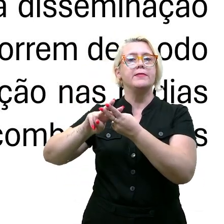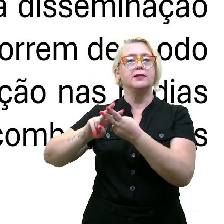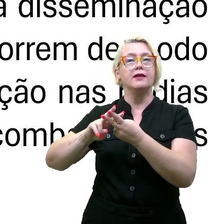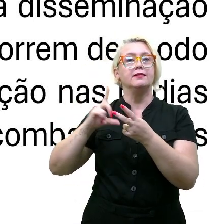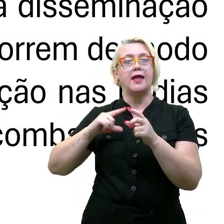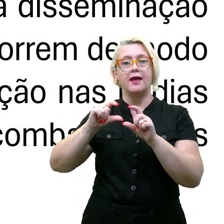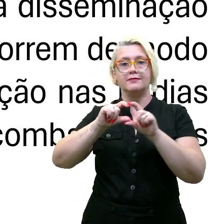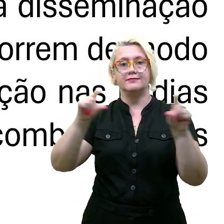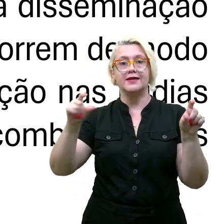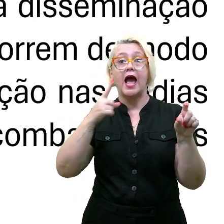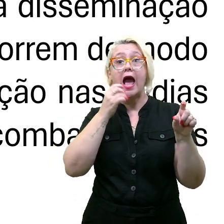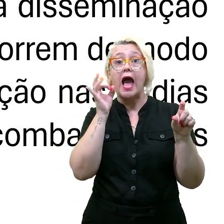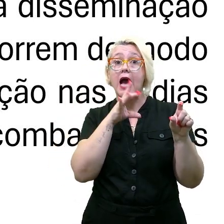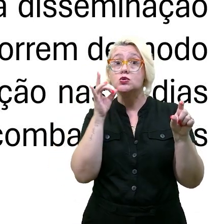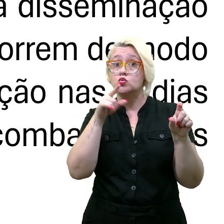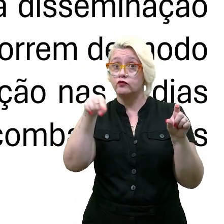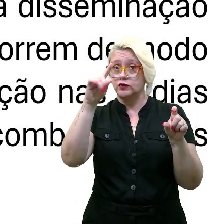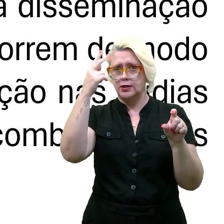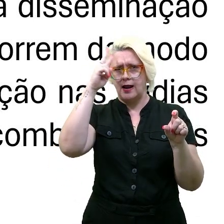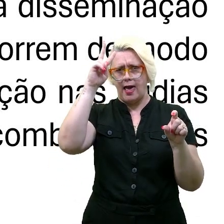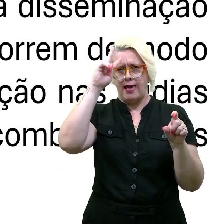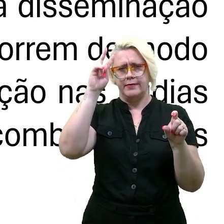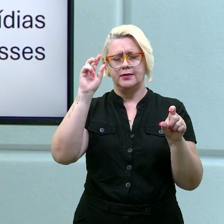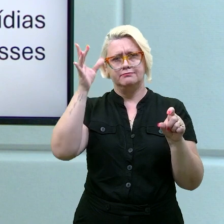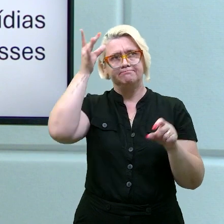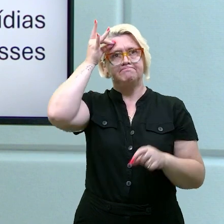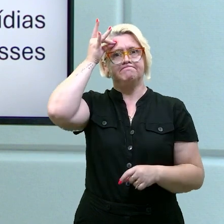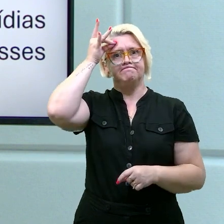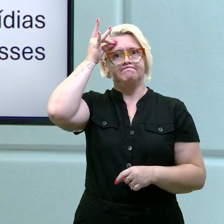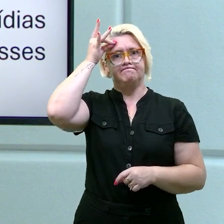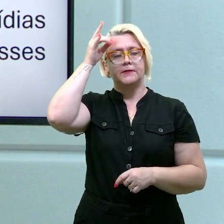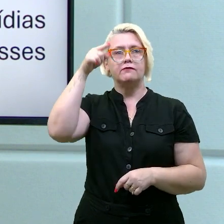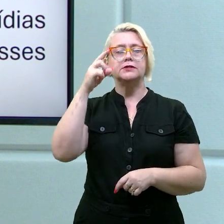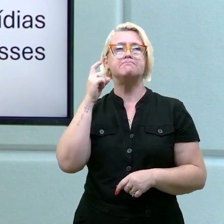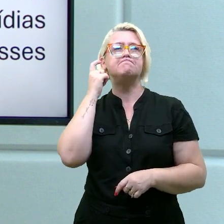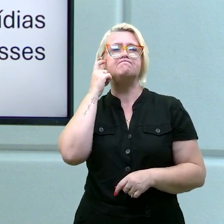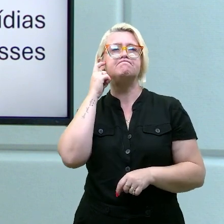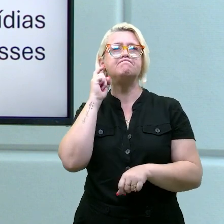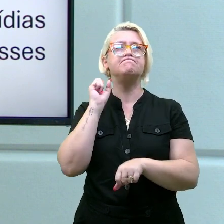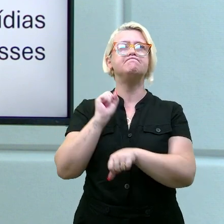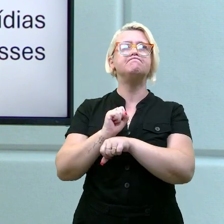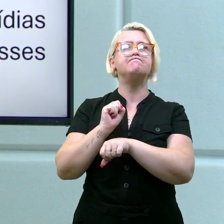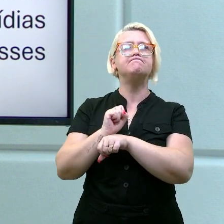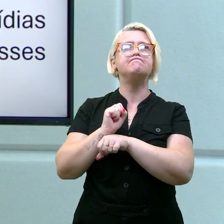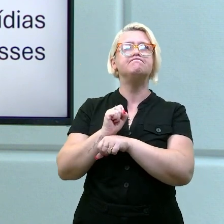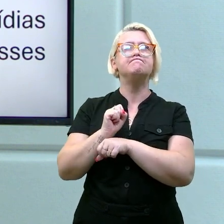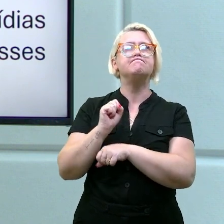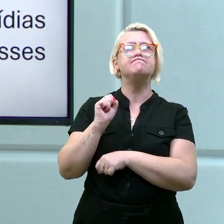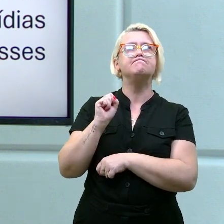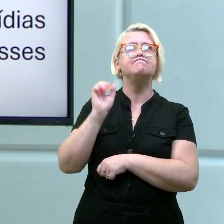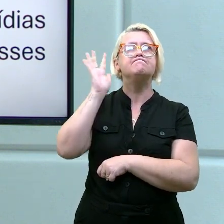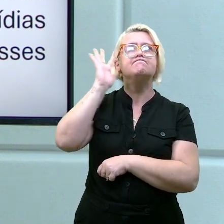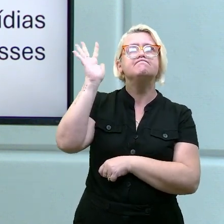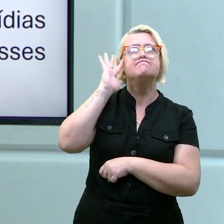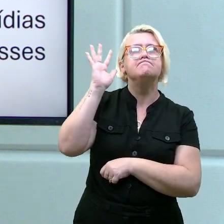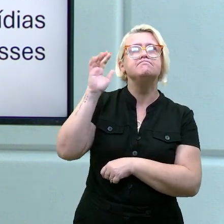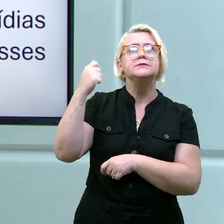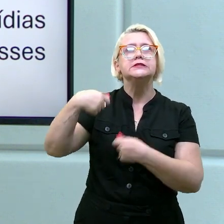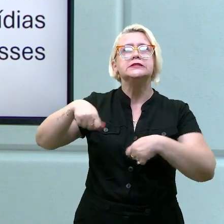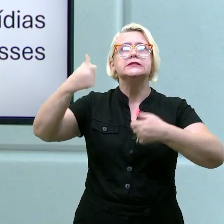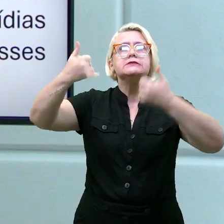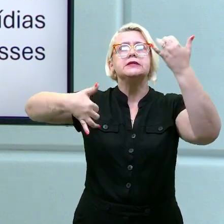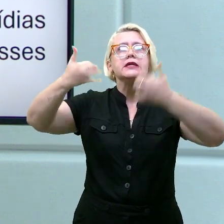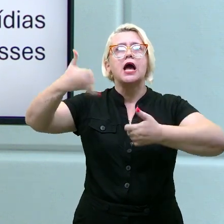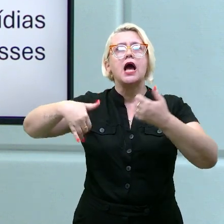se esquecer. Então, você precisa, você dá aquela paradinha, não é? E pensa, tá bom, eu tenho que falar de como a